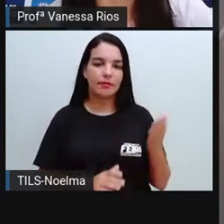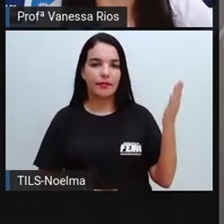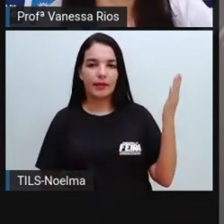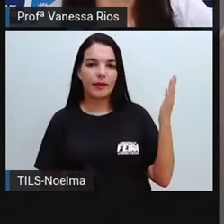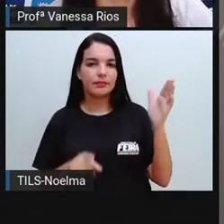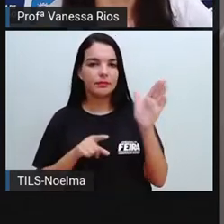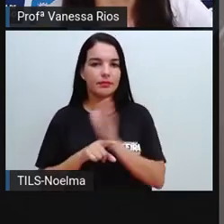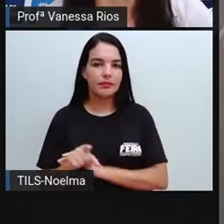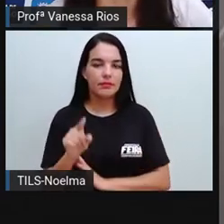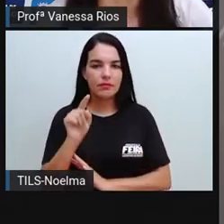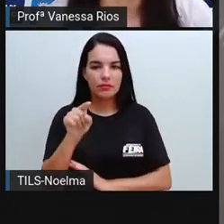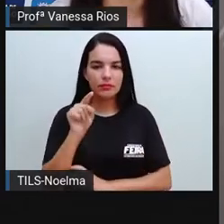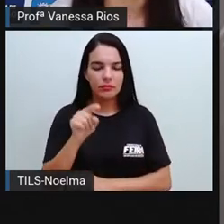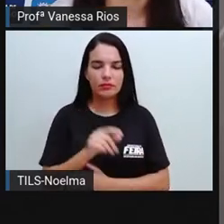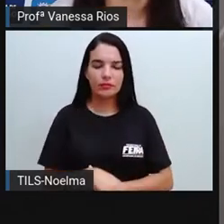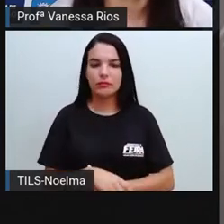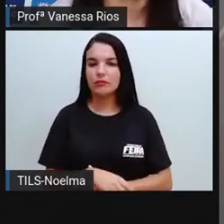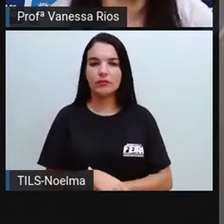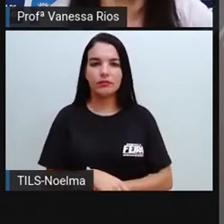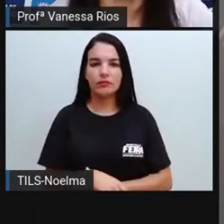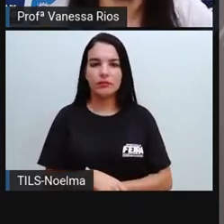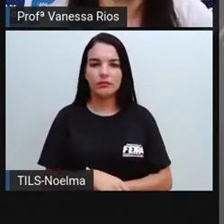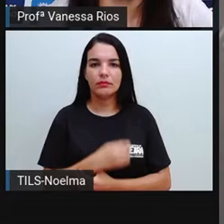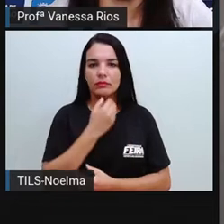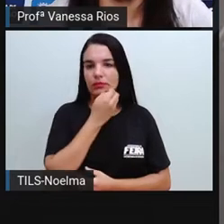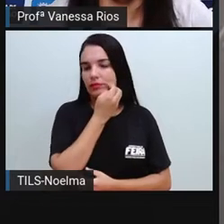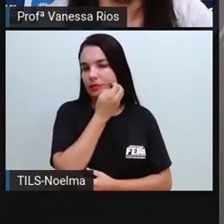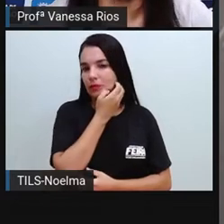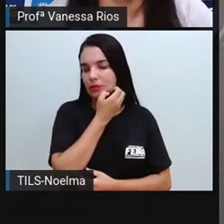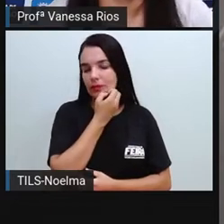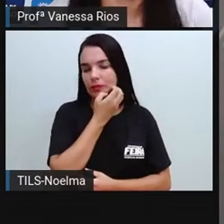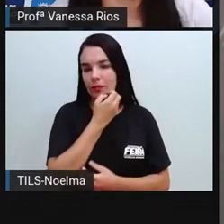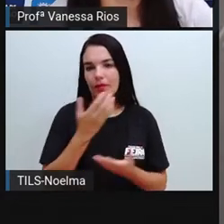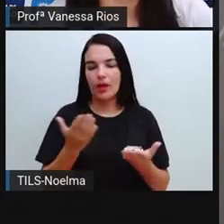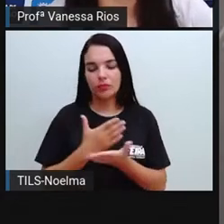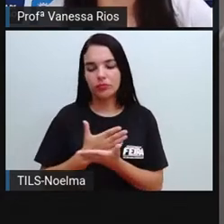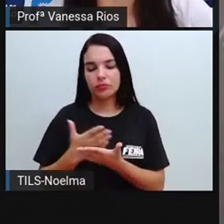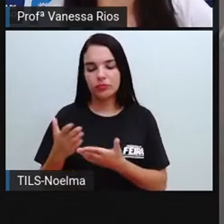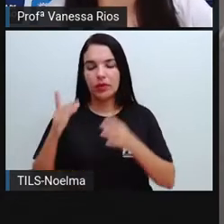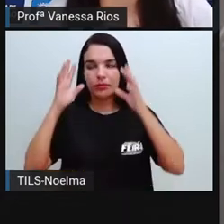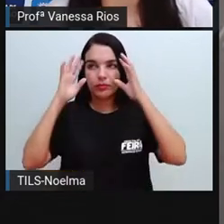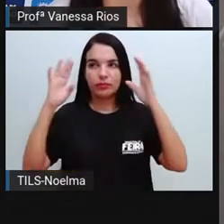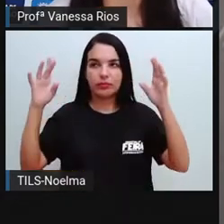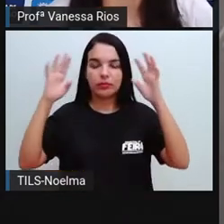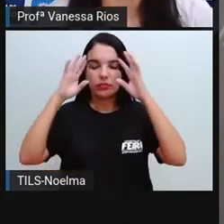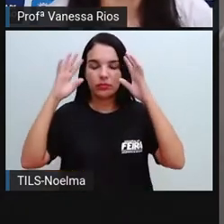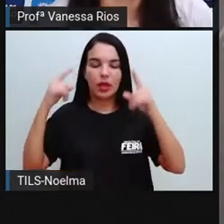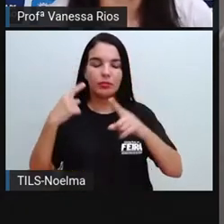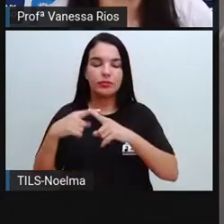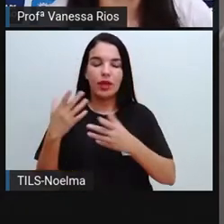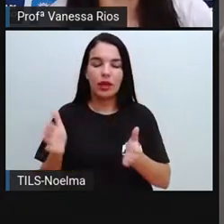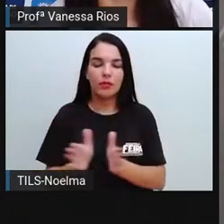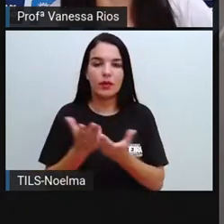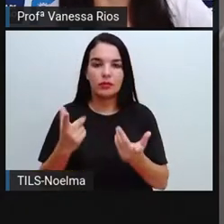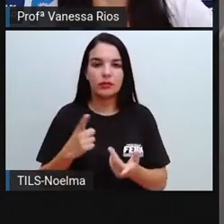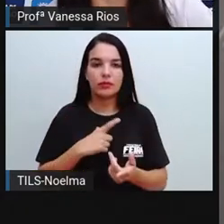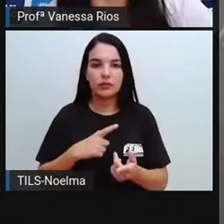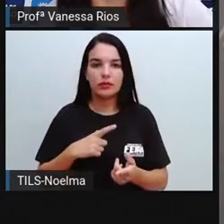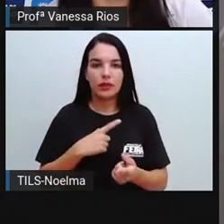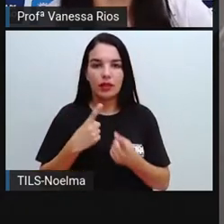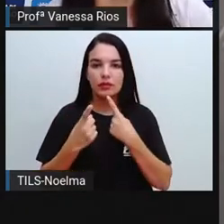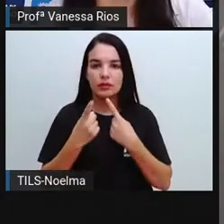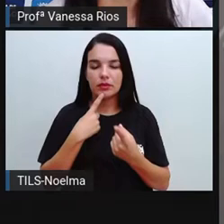trás, essa pergunta, para iniciarmos as nossas reflexões, porque quando a gente fala em produção textual de uma